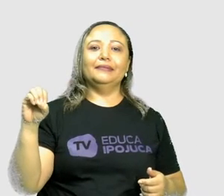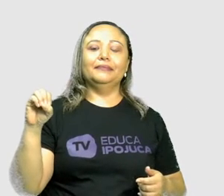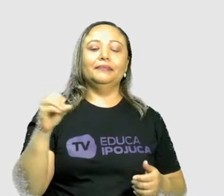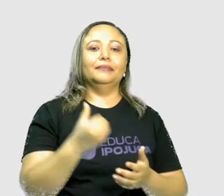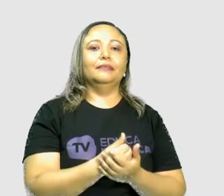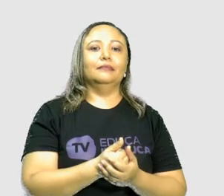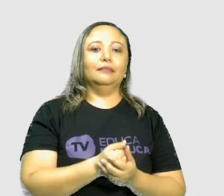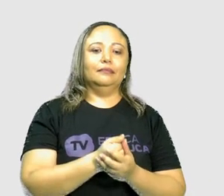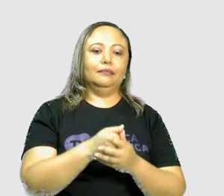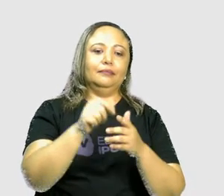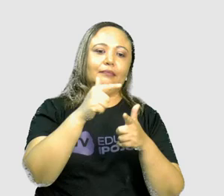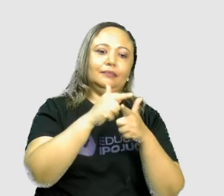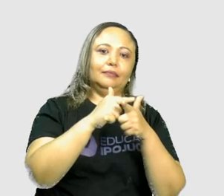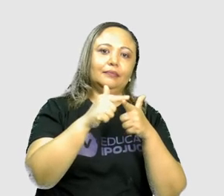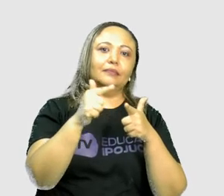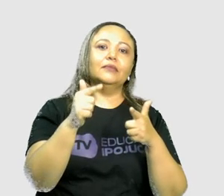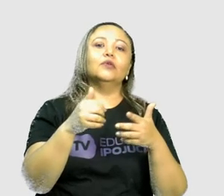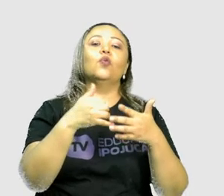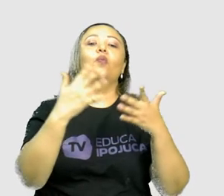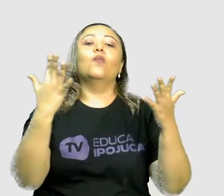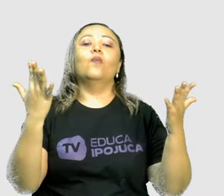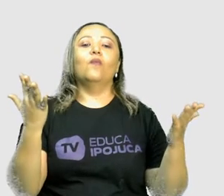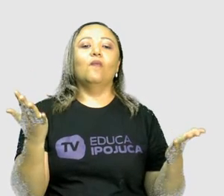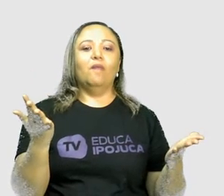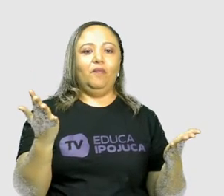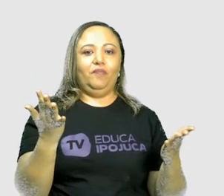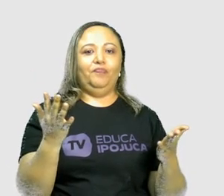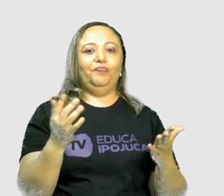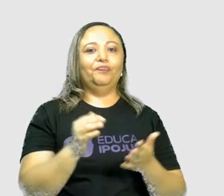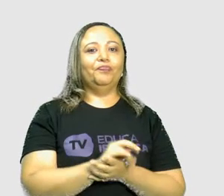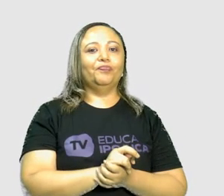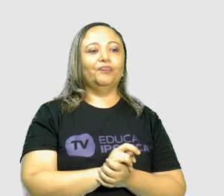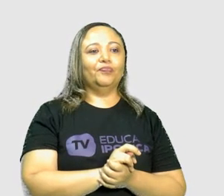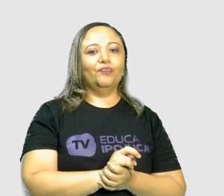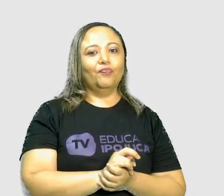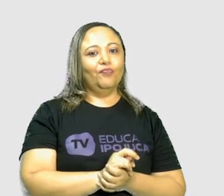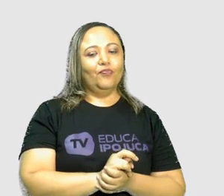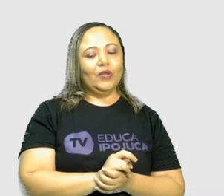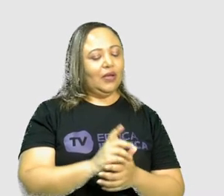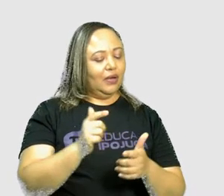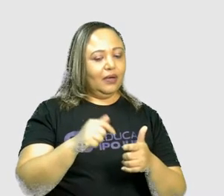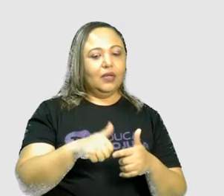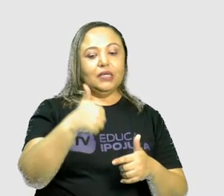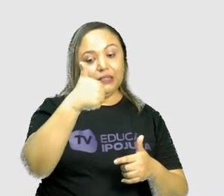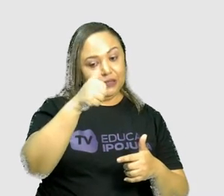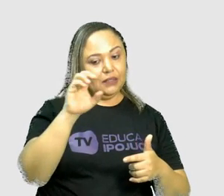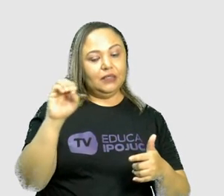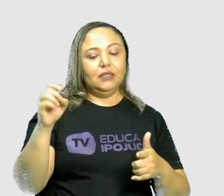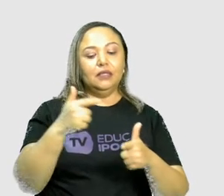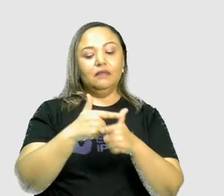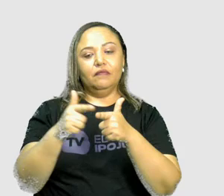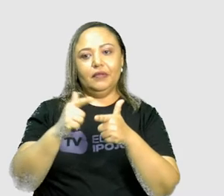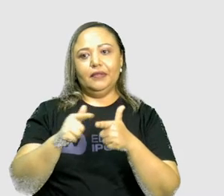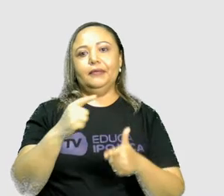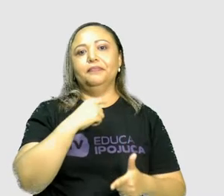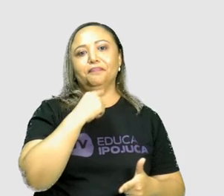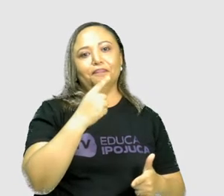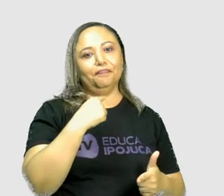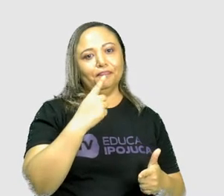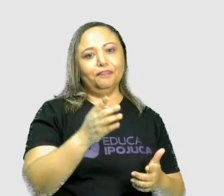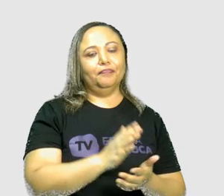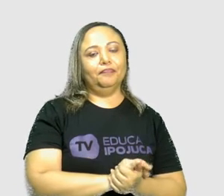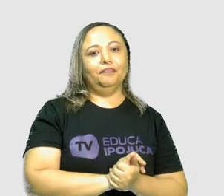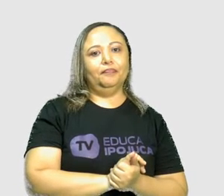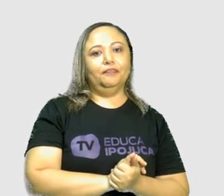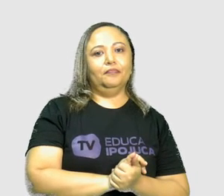bem fácil, inclusive. Tem algum número aí que a gente não consegue dividir o número 100? E aí? Pensou